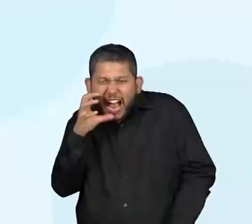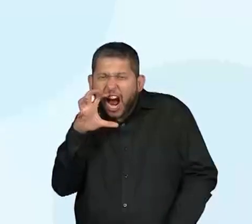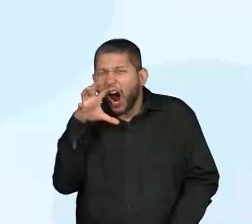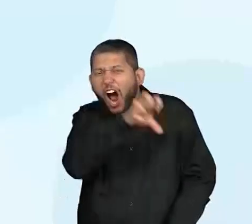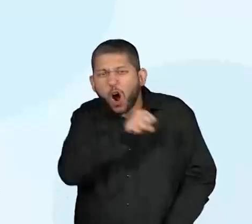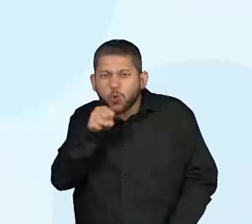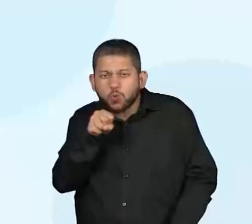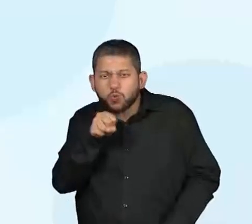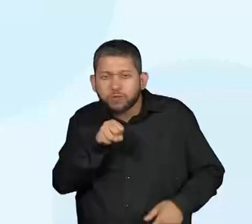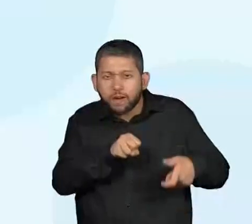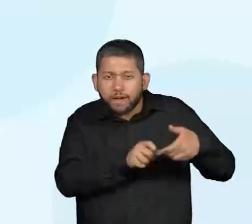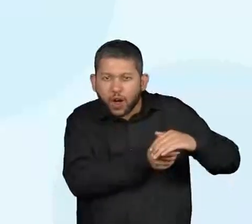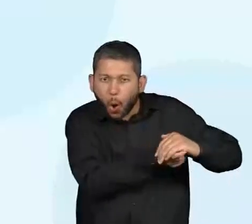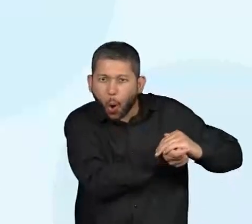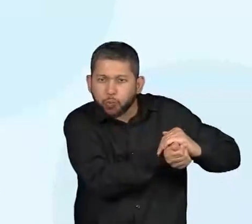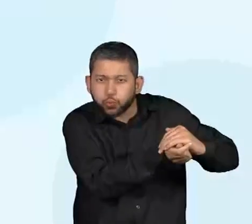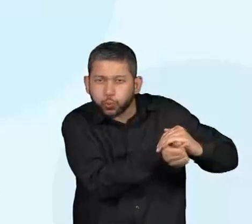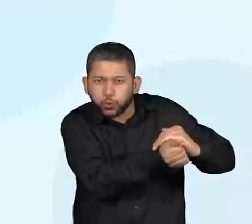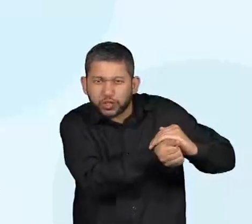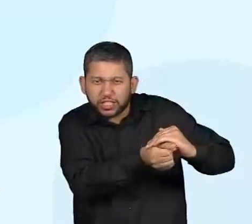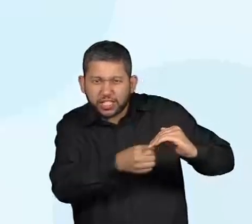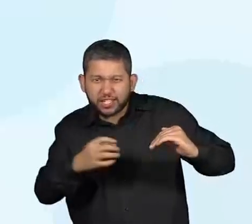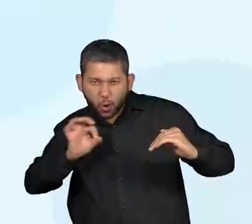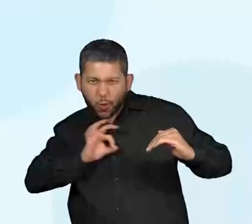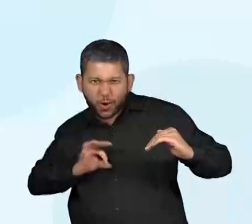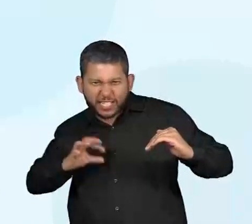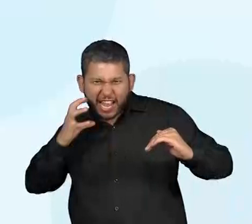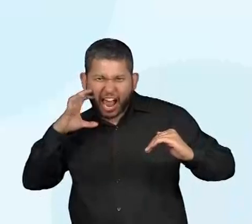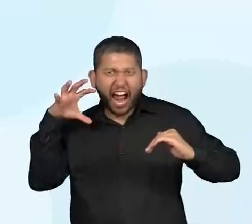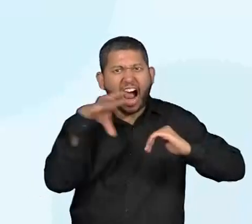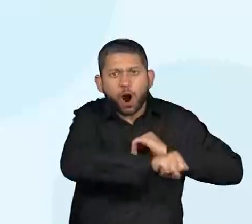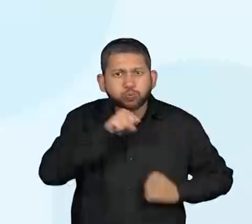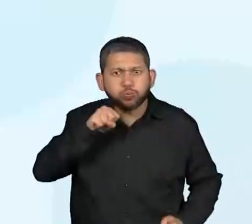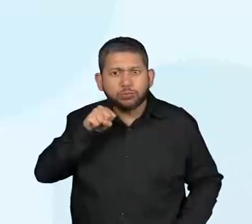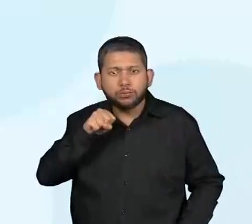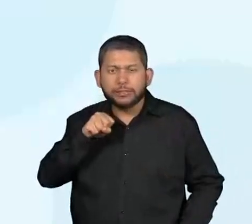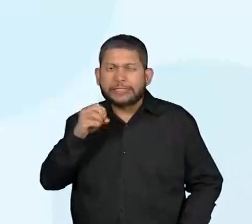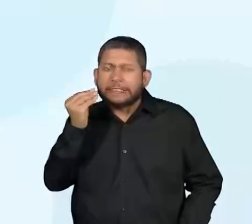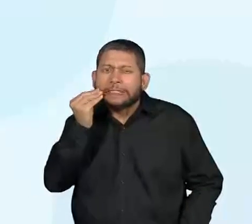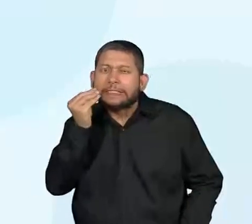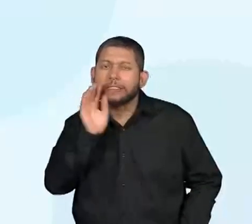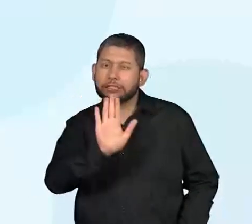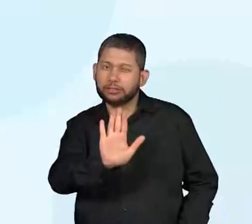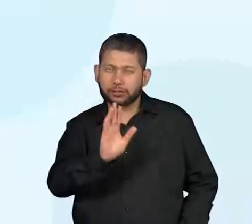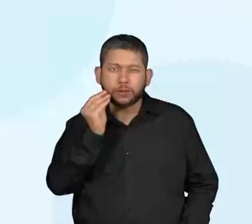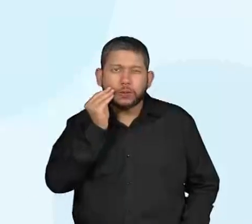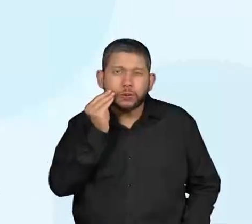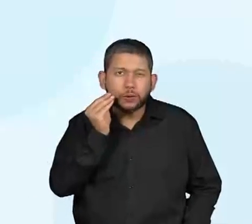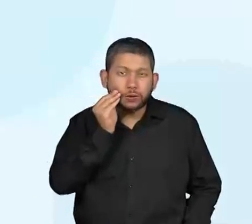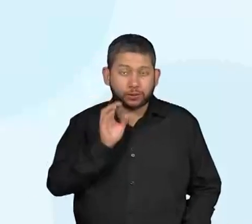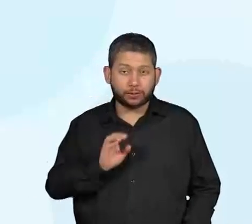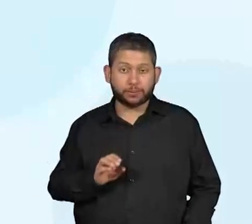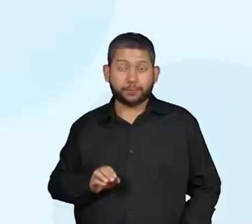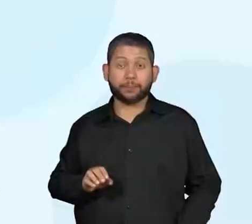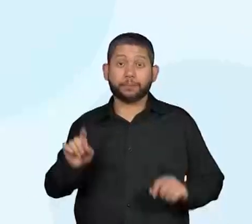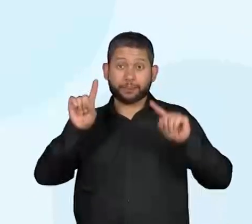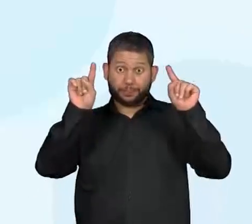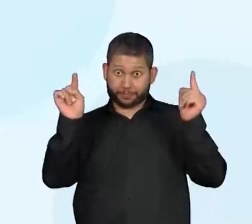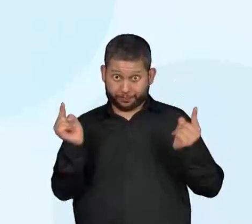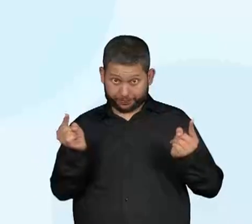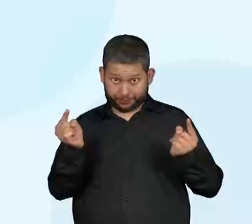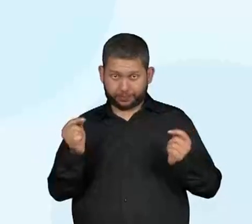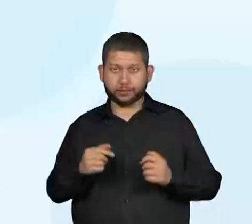Então, eu sei que a onça está armando um plano para pegar o Jabuti. Logo depois, está vendo que está entre parentes?